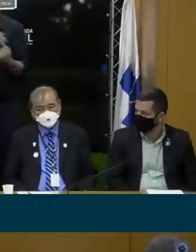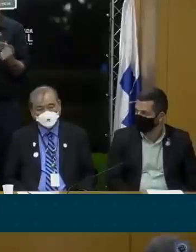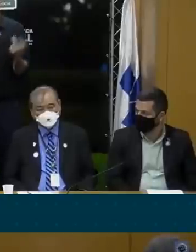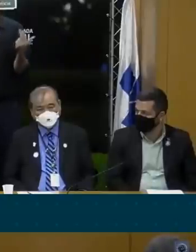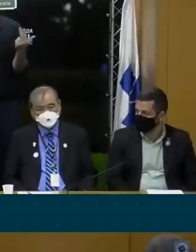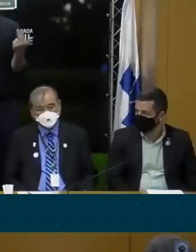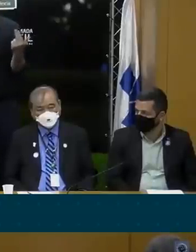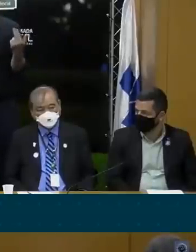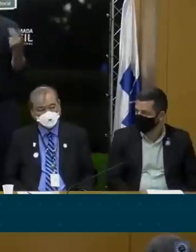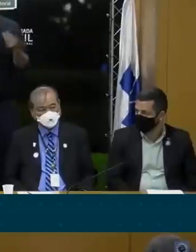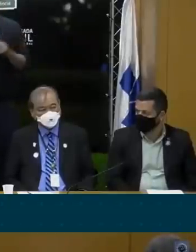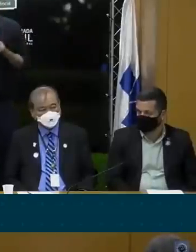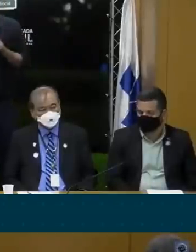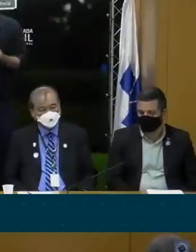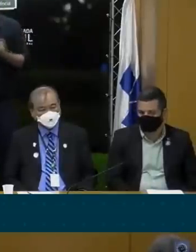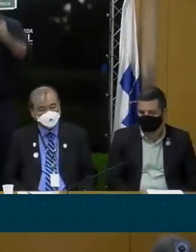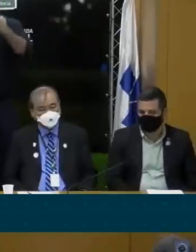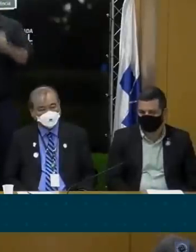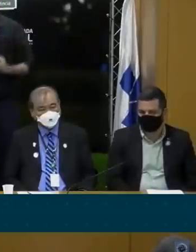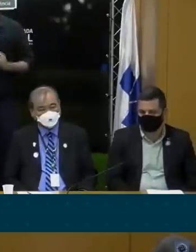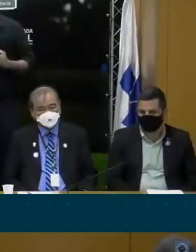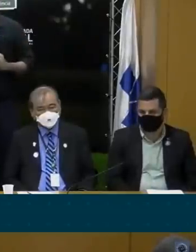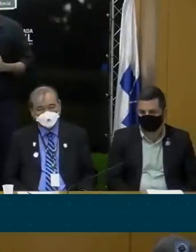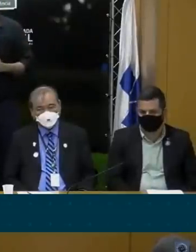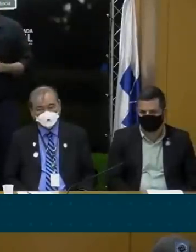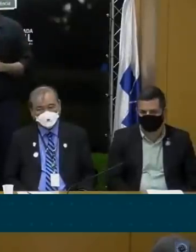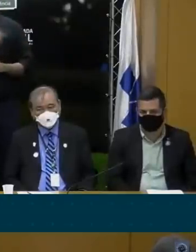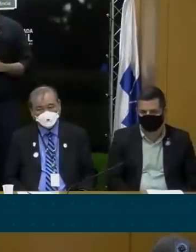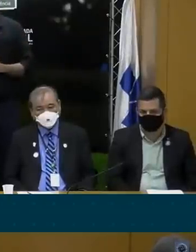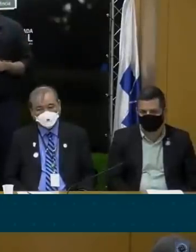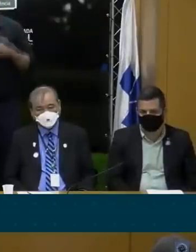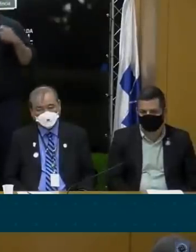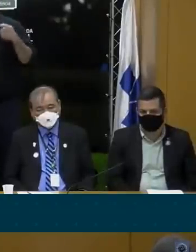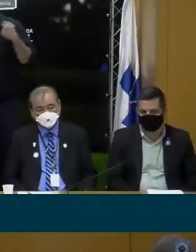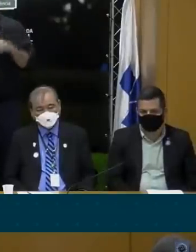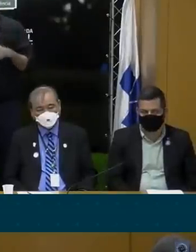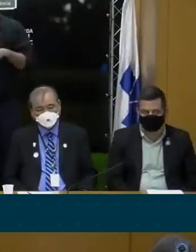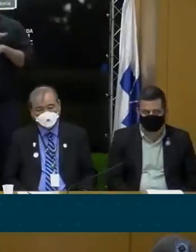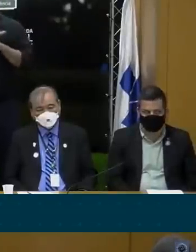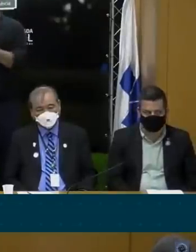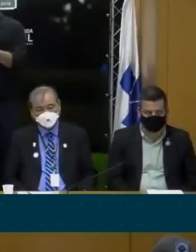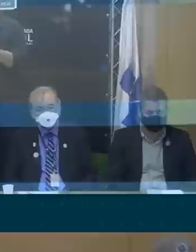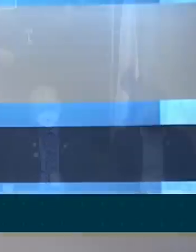que é conferir dignidade para aqueles que buscam essas instituições.